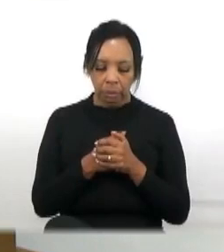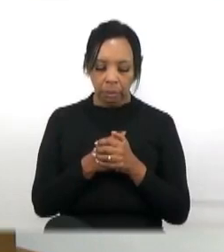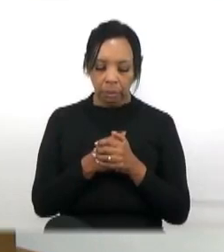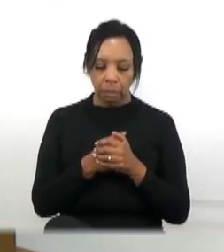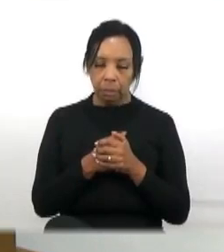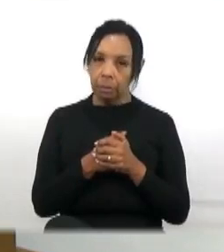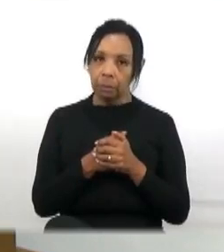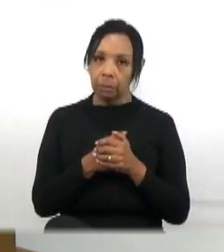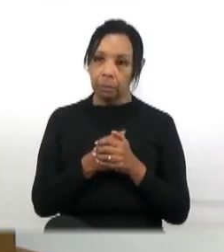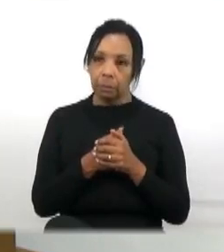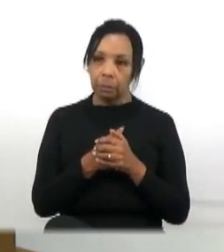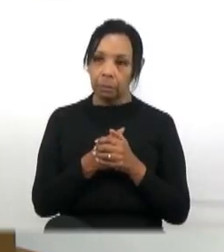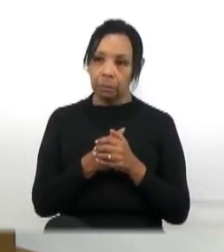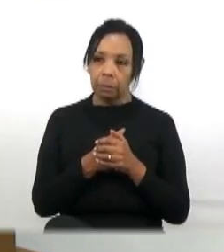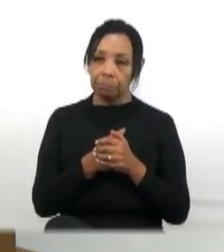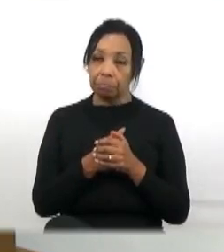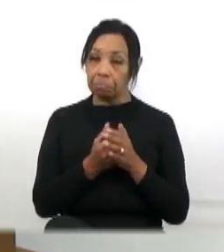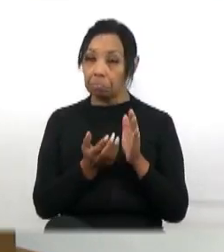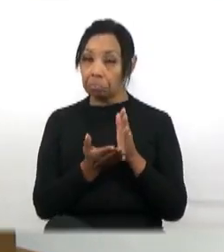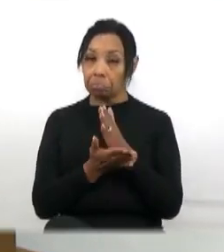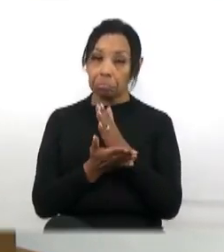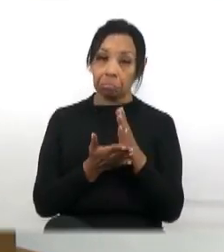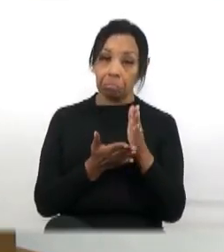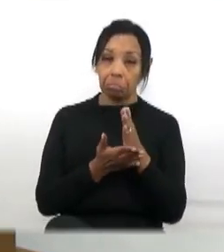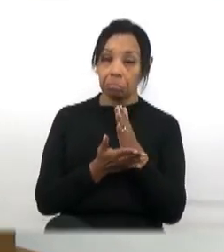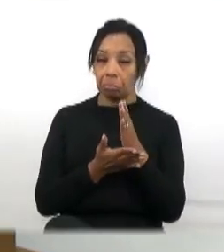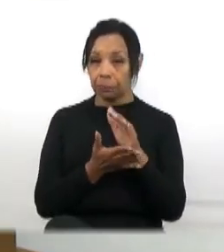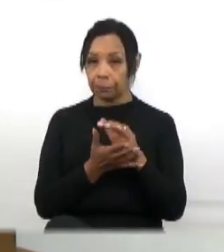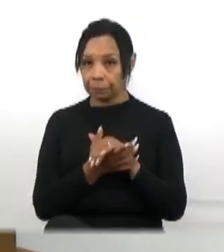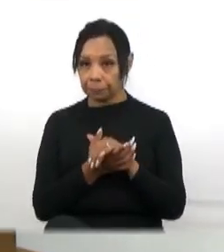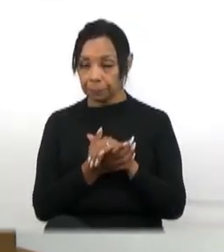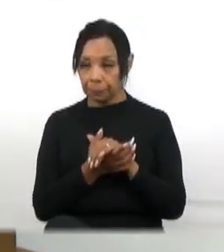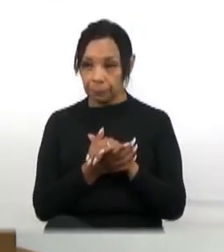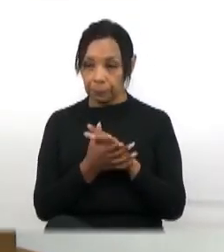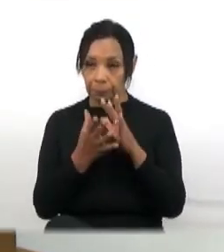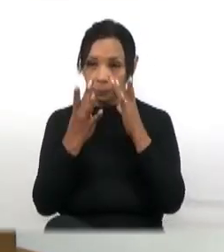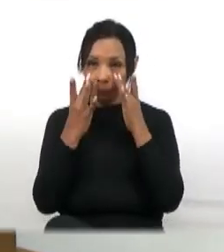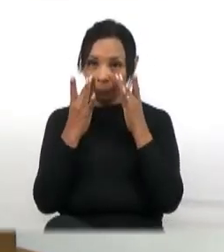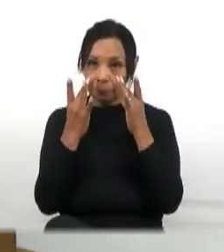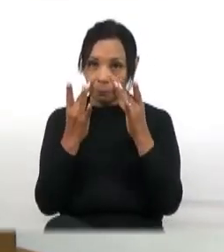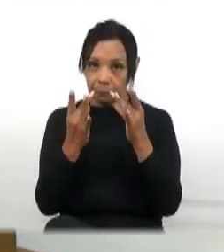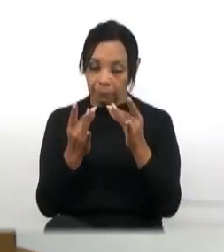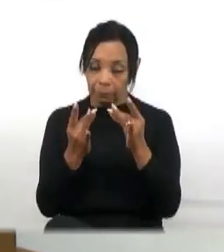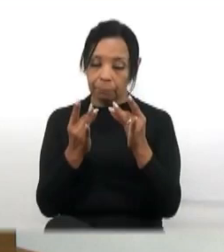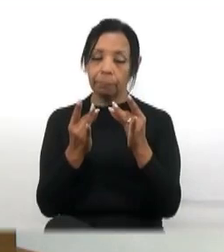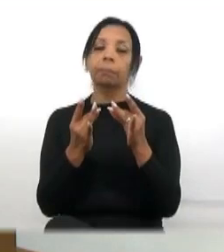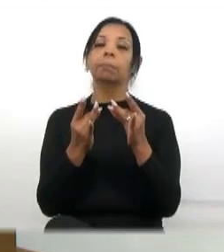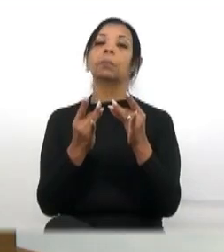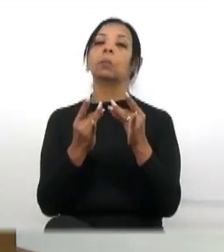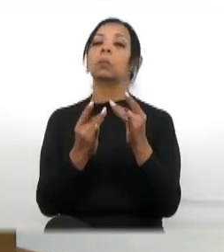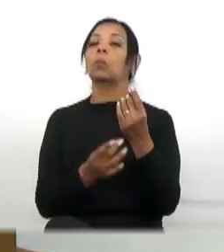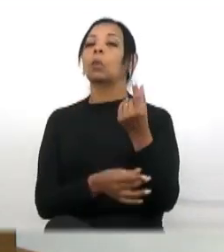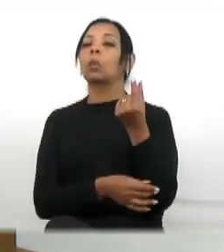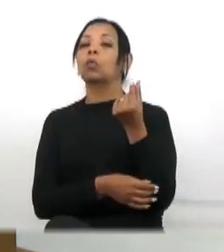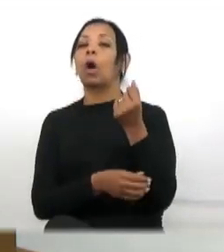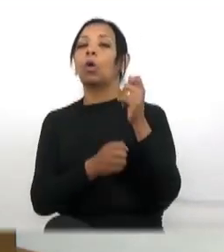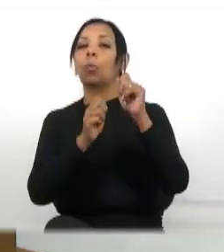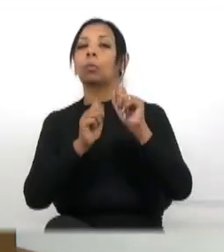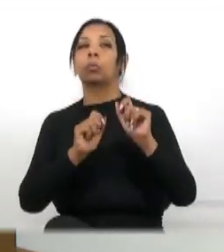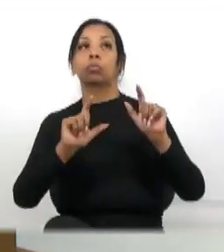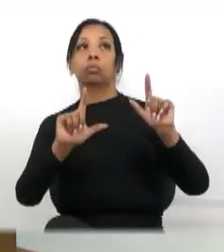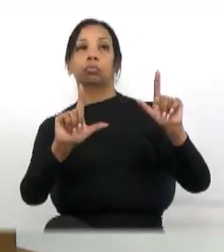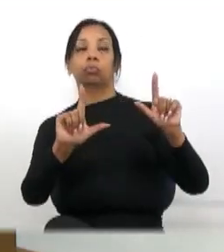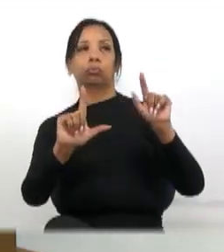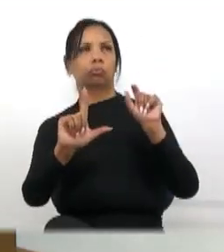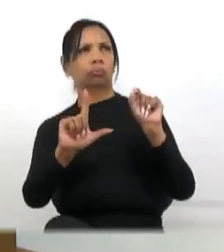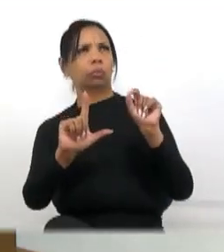alguns que prestam atenção nas obras, que lê o valor na placa e vê